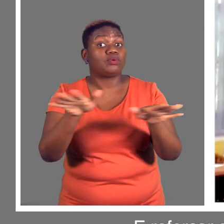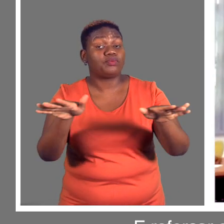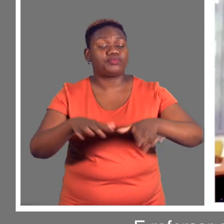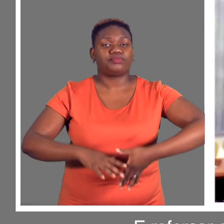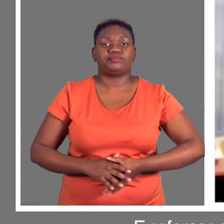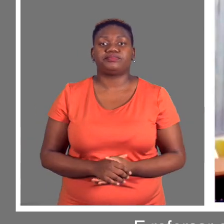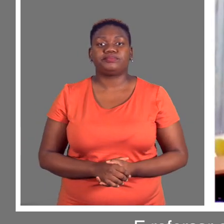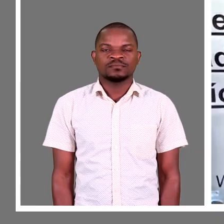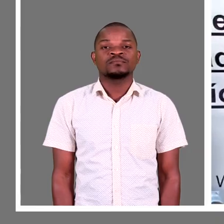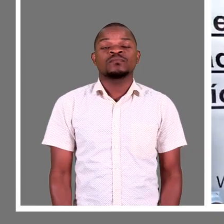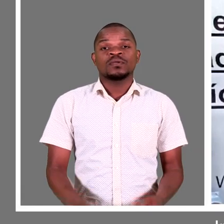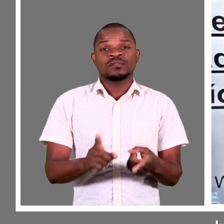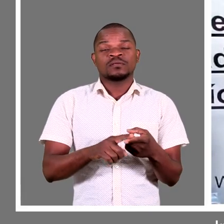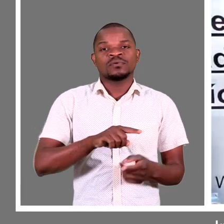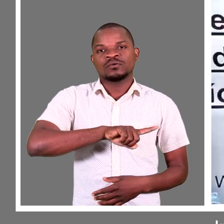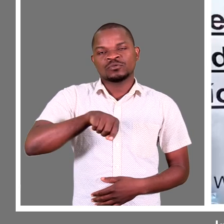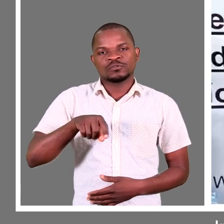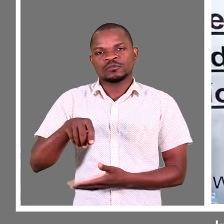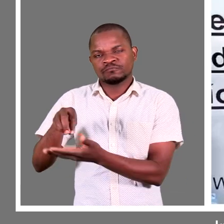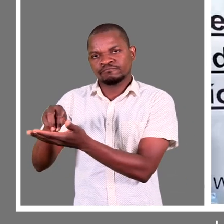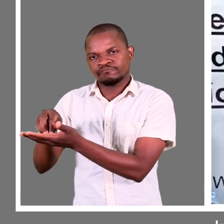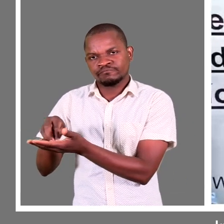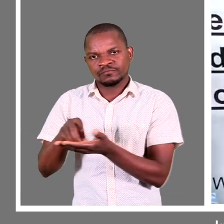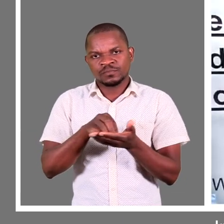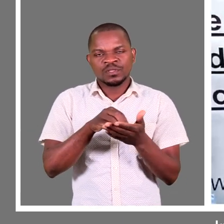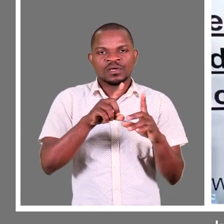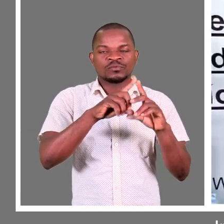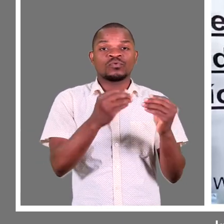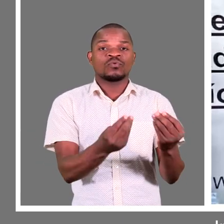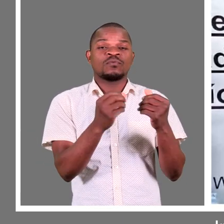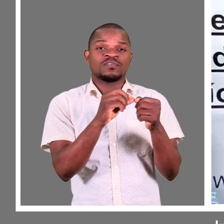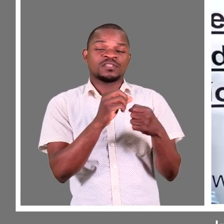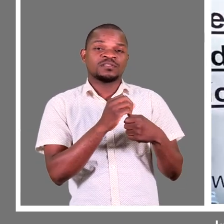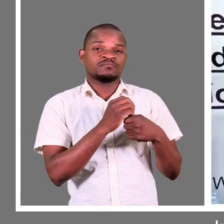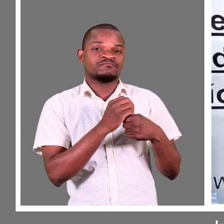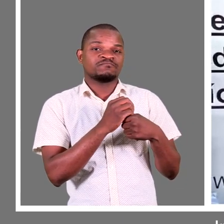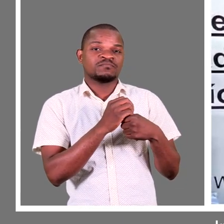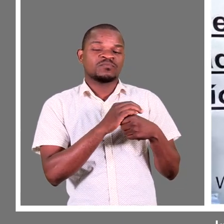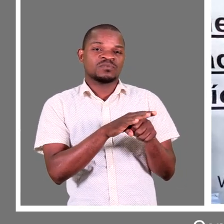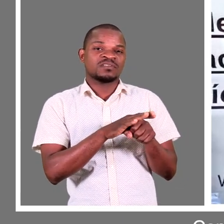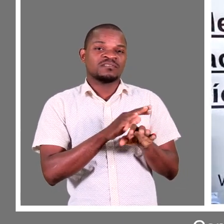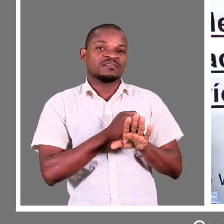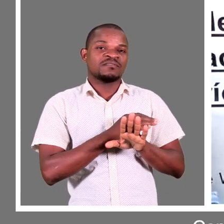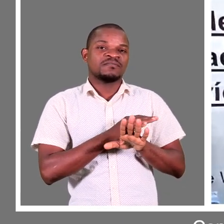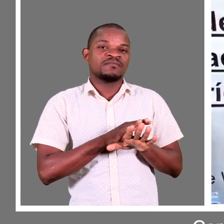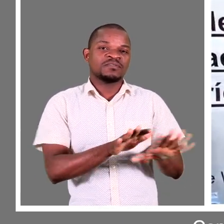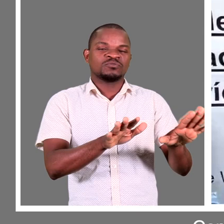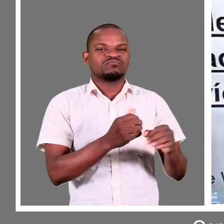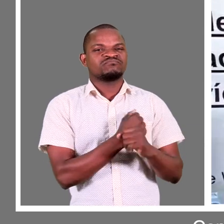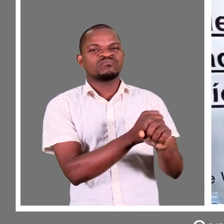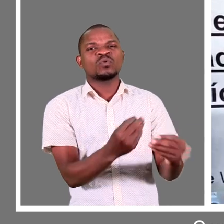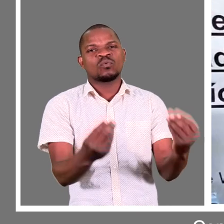prevenção da Covid-19. Iremos levar a mensagem de prevenção, como ela se transmite, como devemos